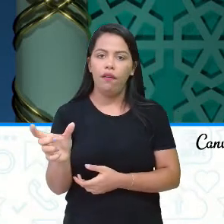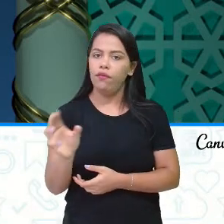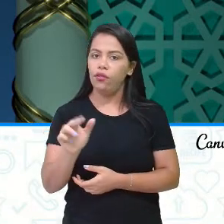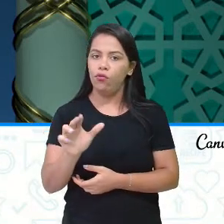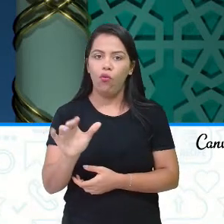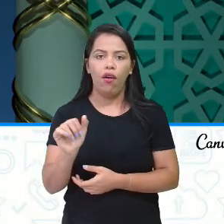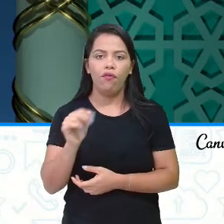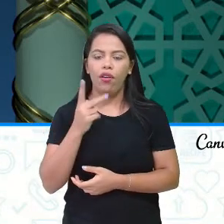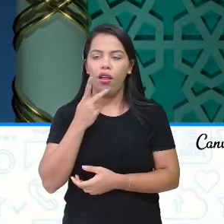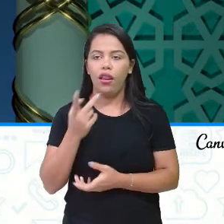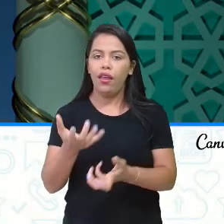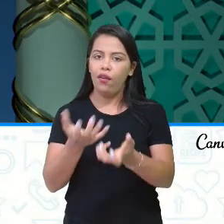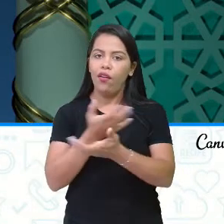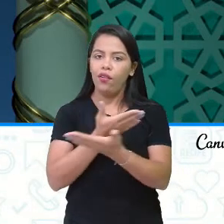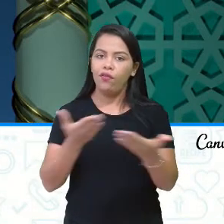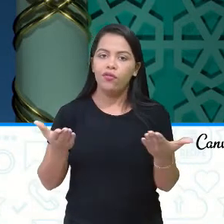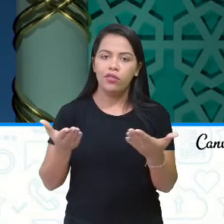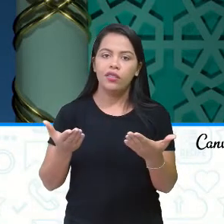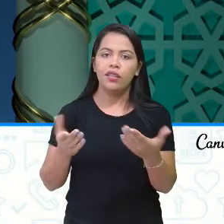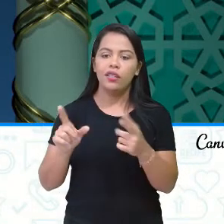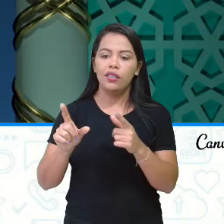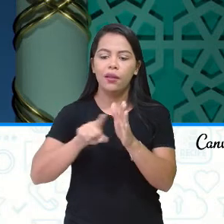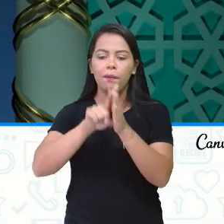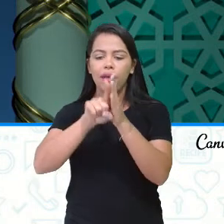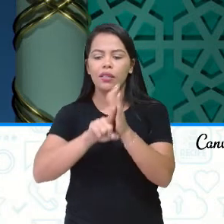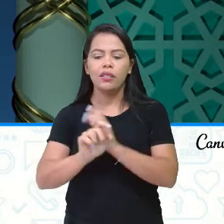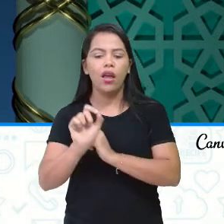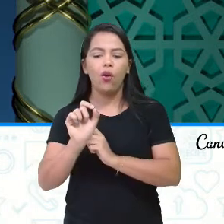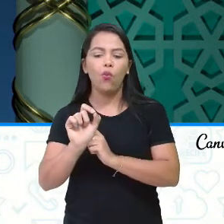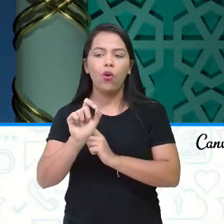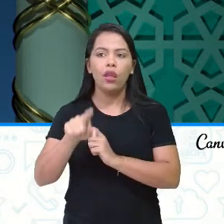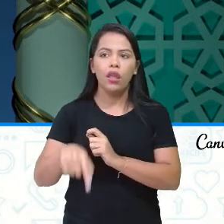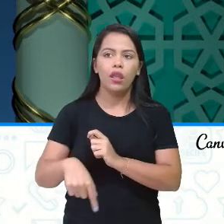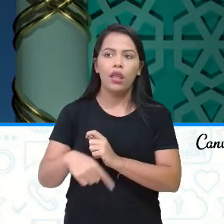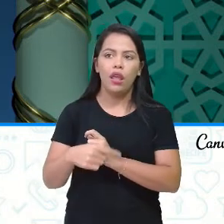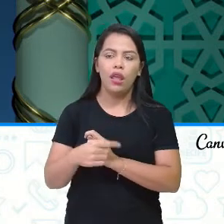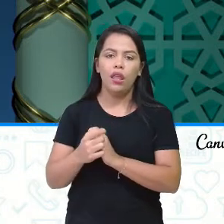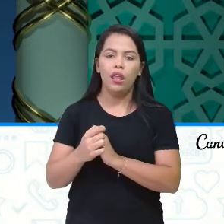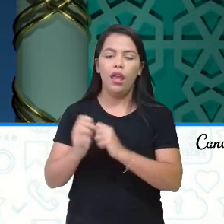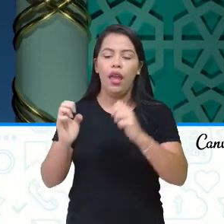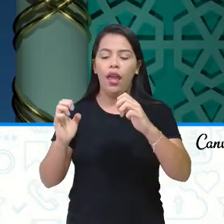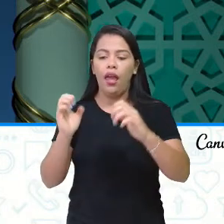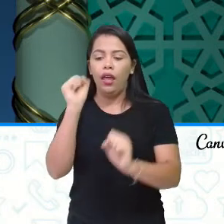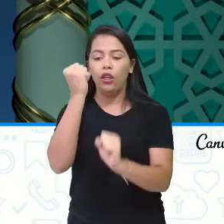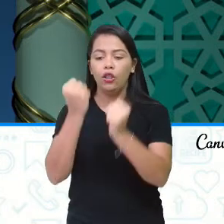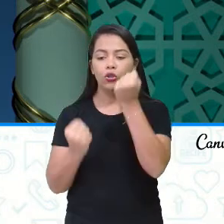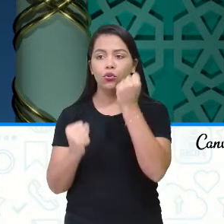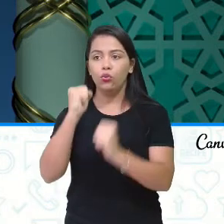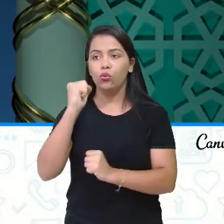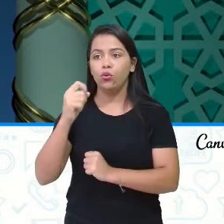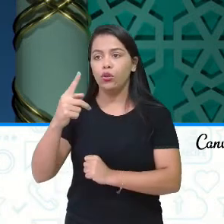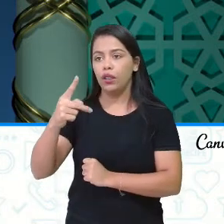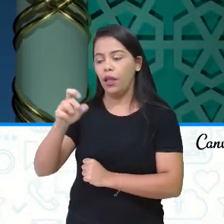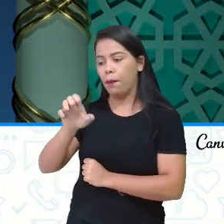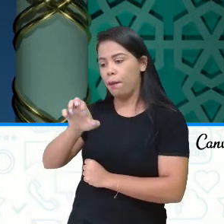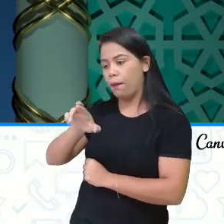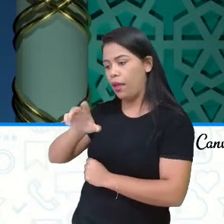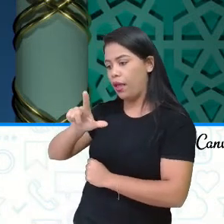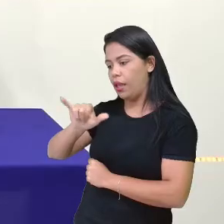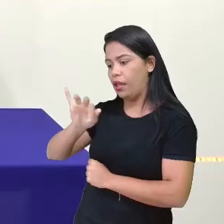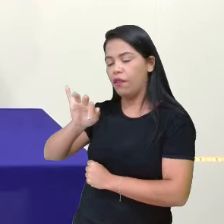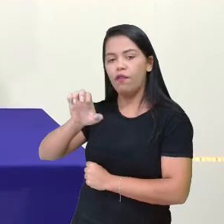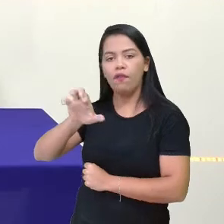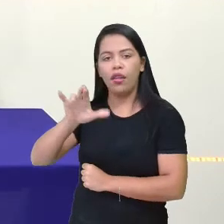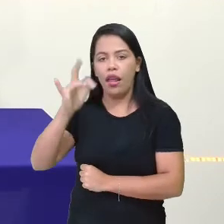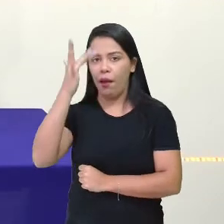E eu quero que vocês pesquisem aí o que é indústria perlífera. Vai ficar aí a dúvida, amanhã